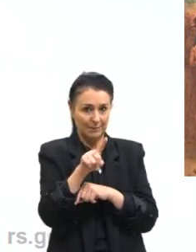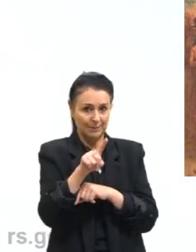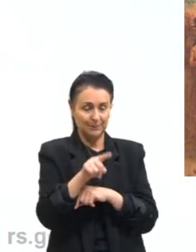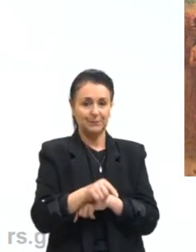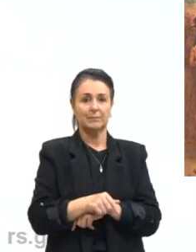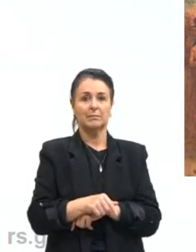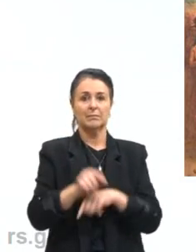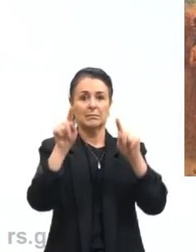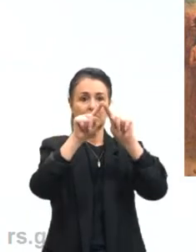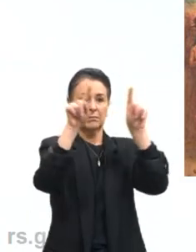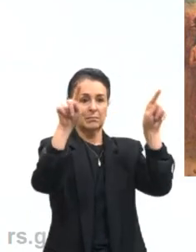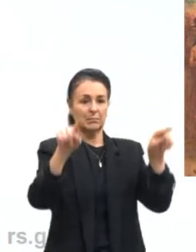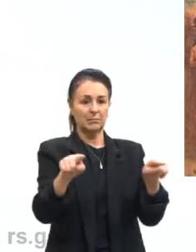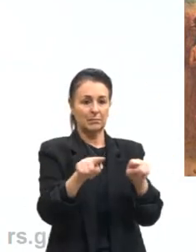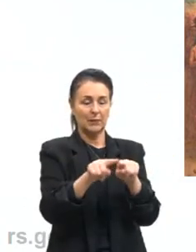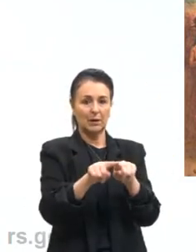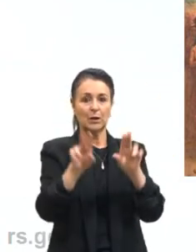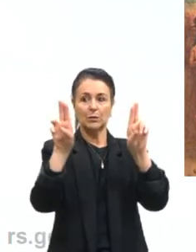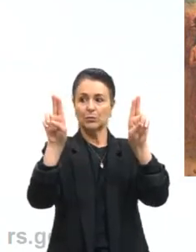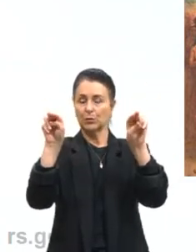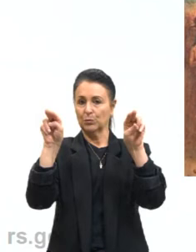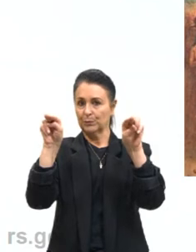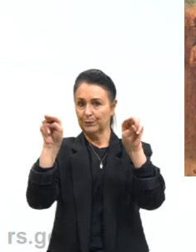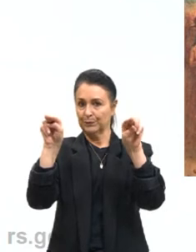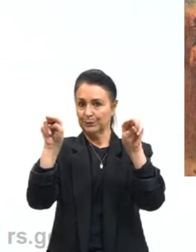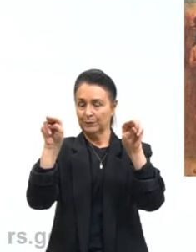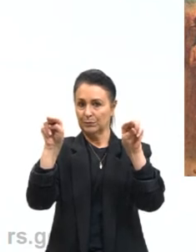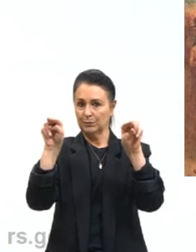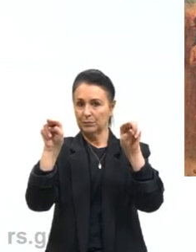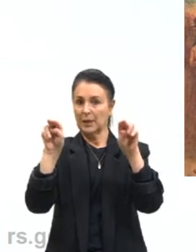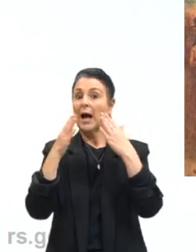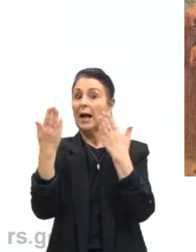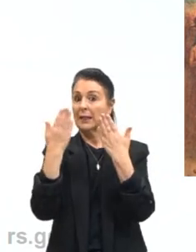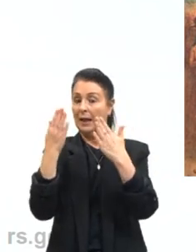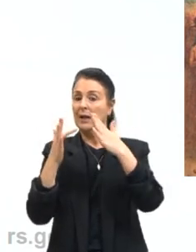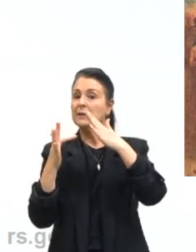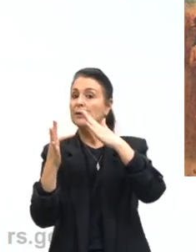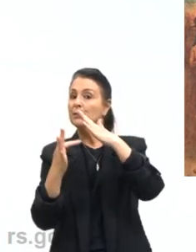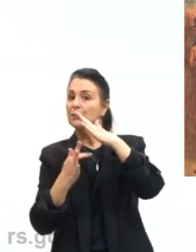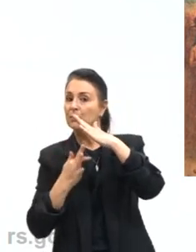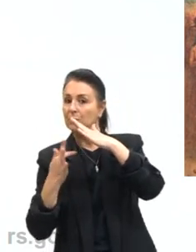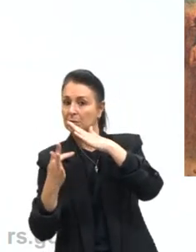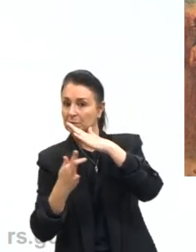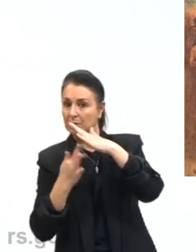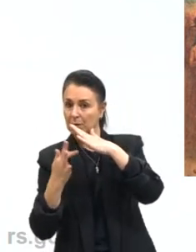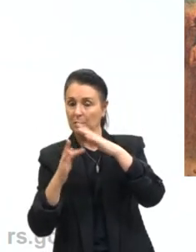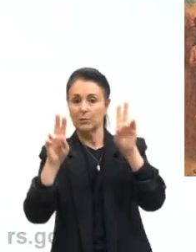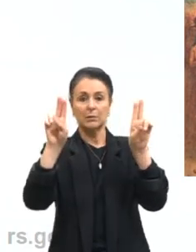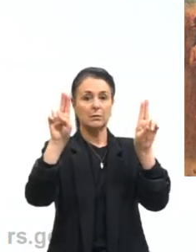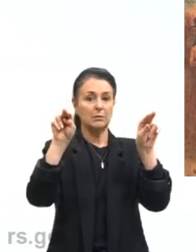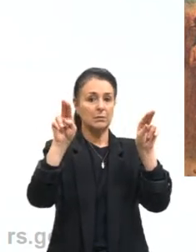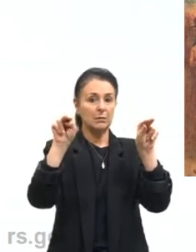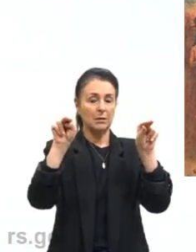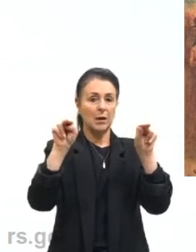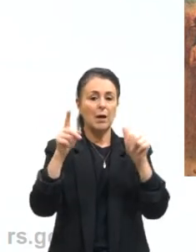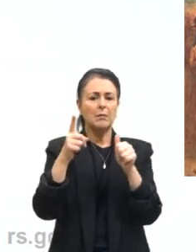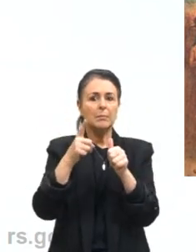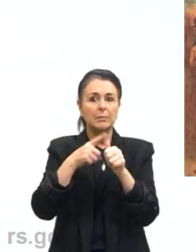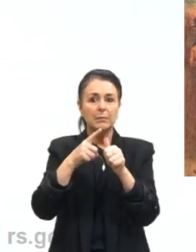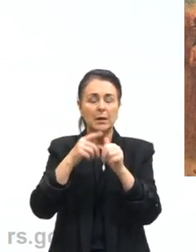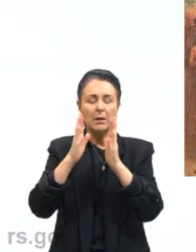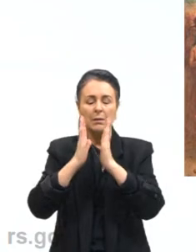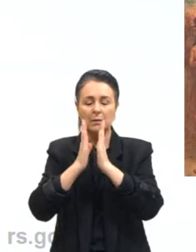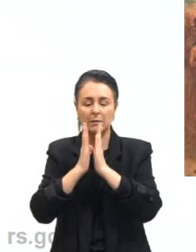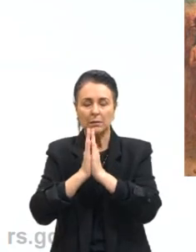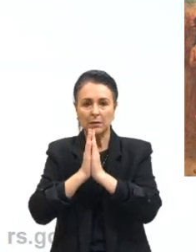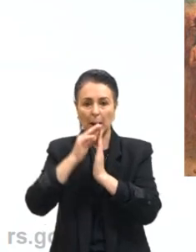obra cujo título, se eu vou lá para a análise formal, o título dessa obra é A Primeira Missa no